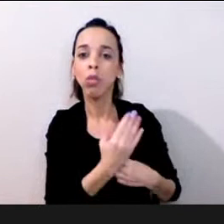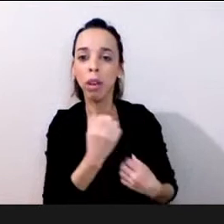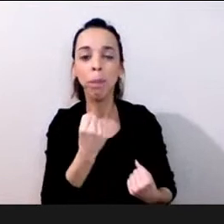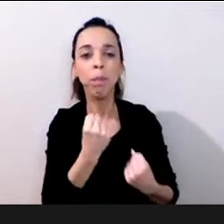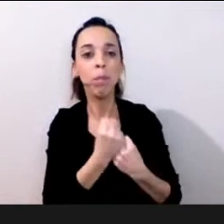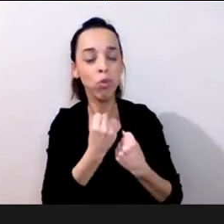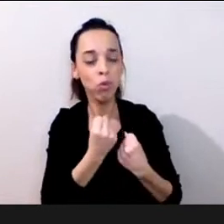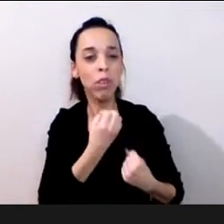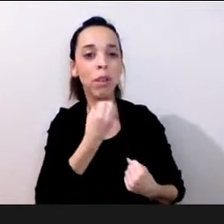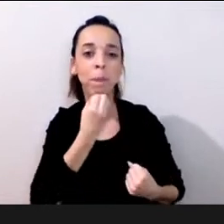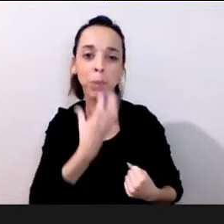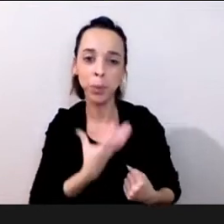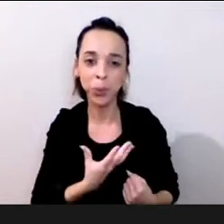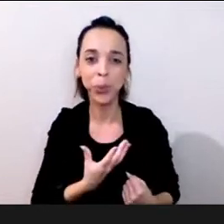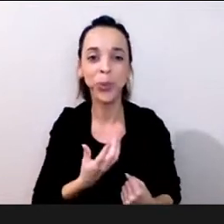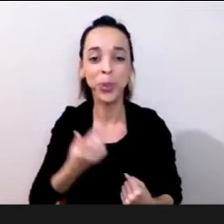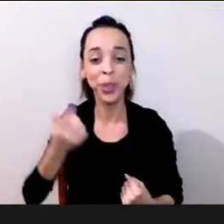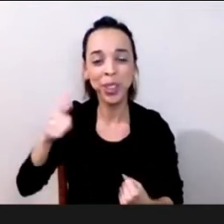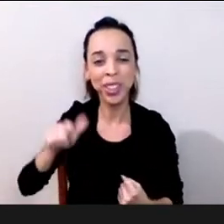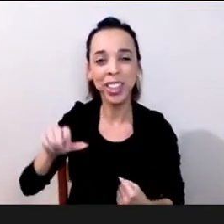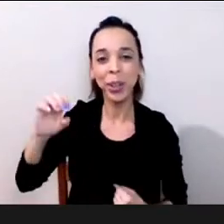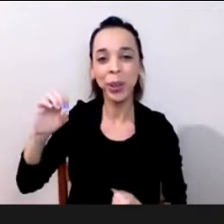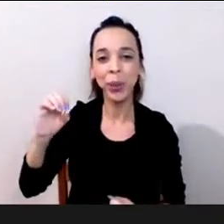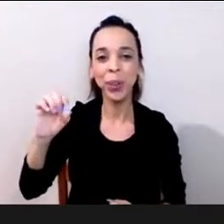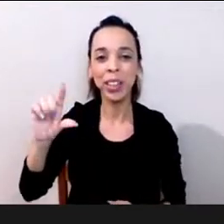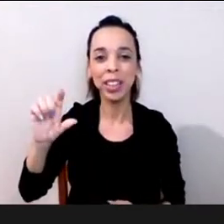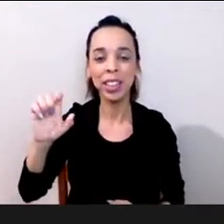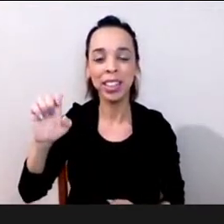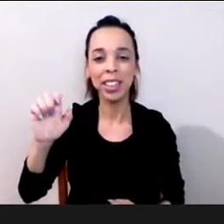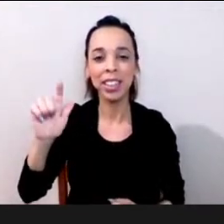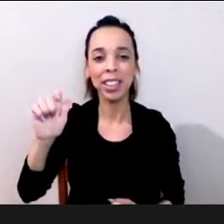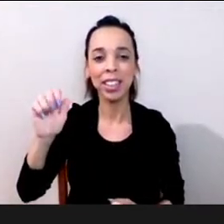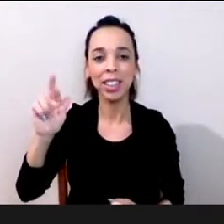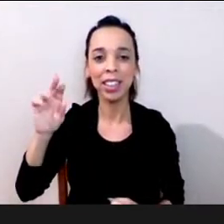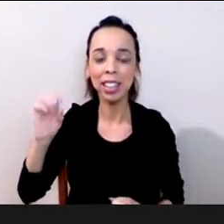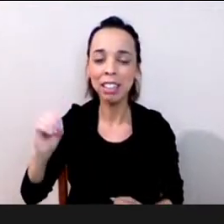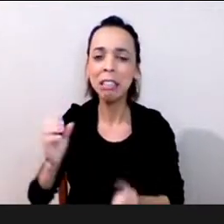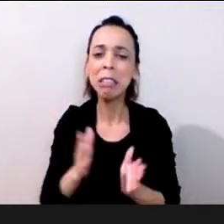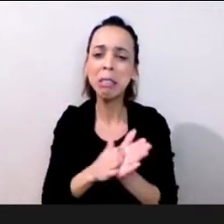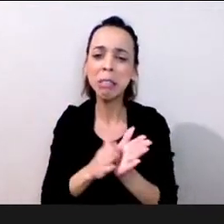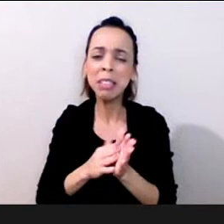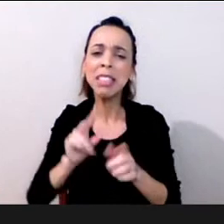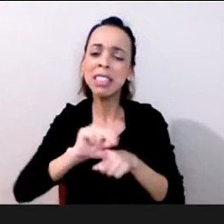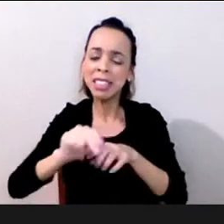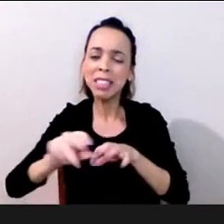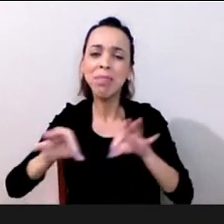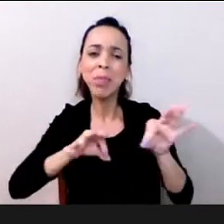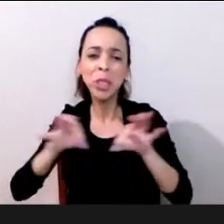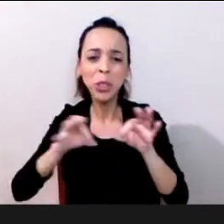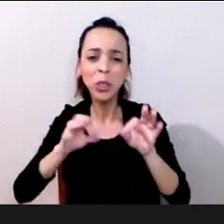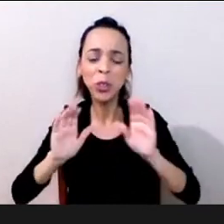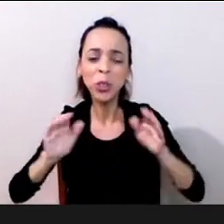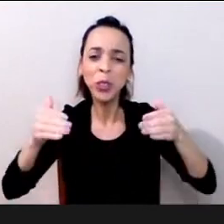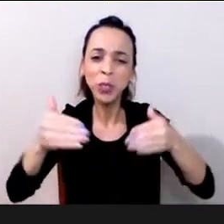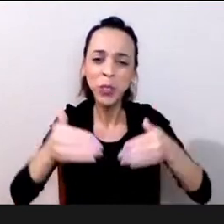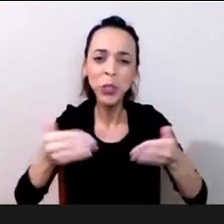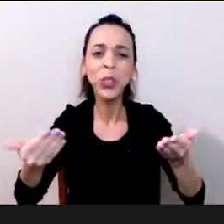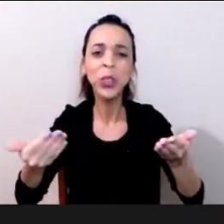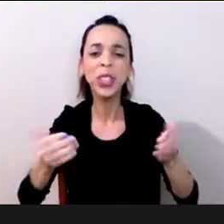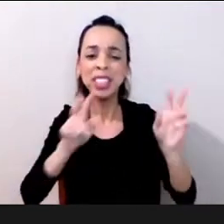parabéns ao Senac pela articulação do fórum aos professores apresentadores pela condução dos temas